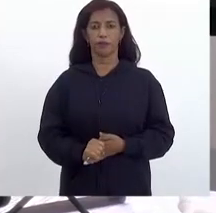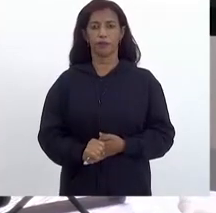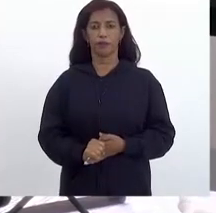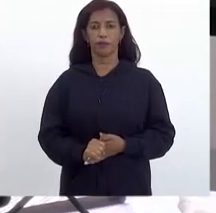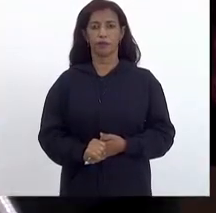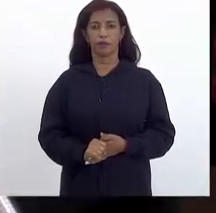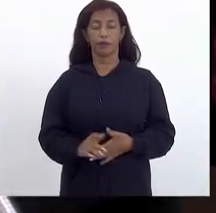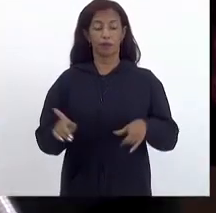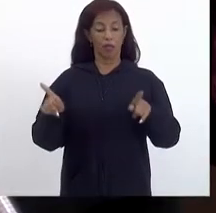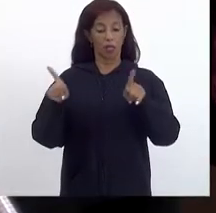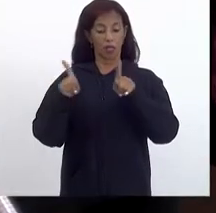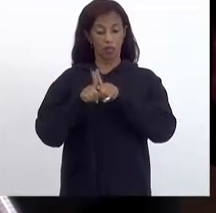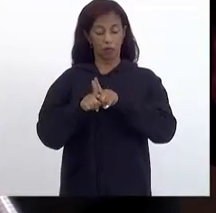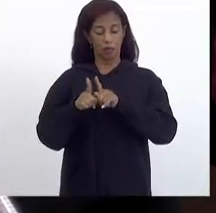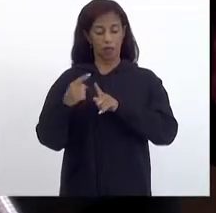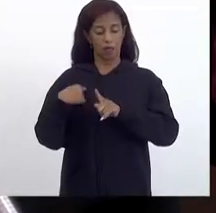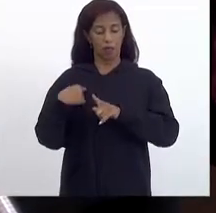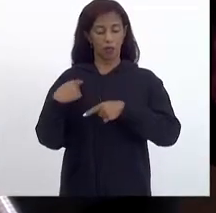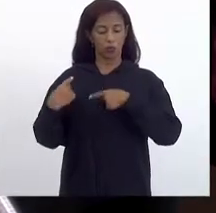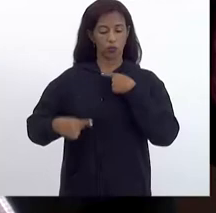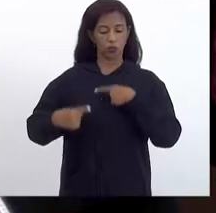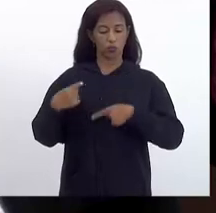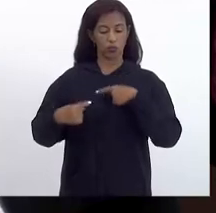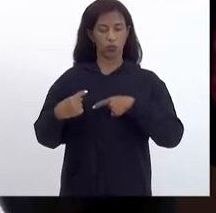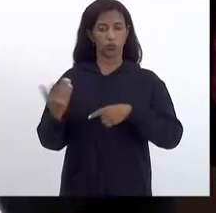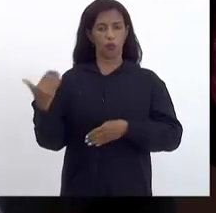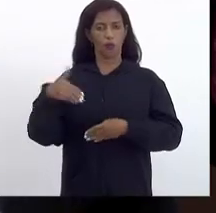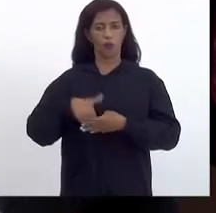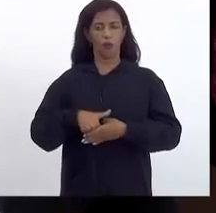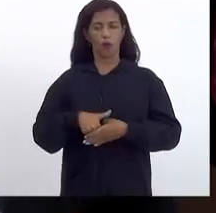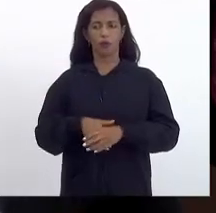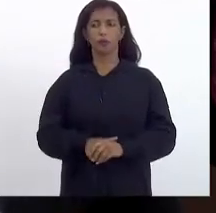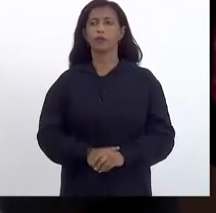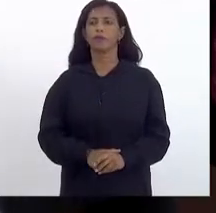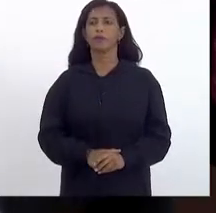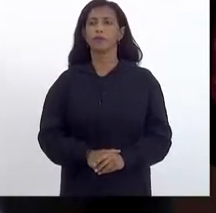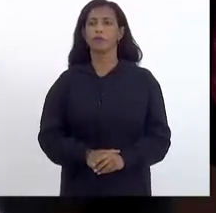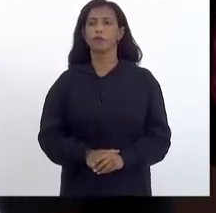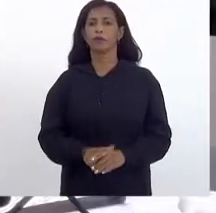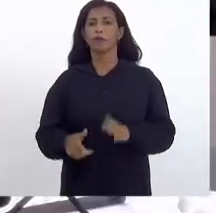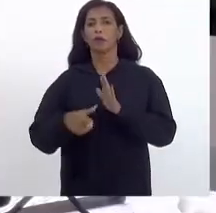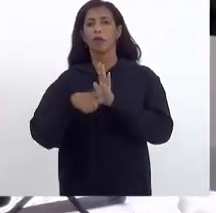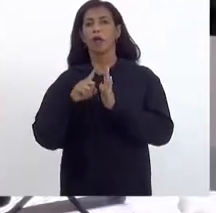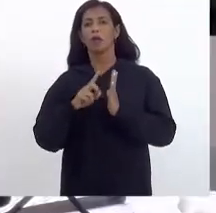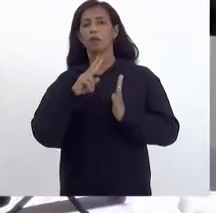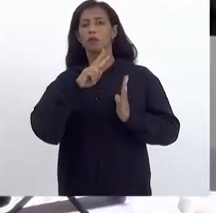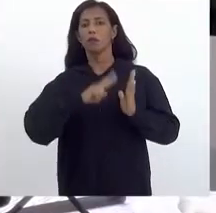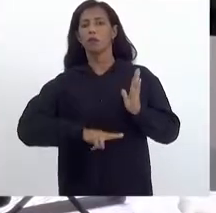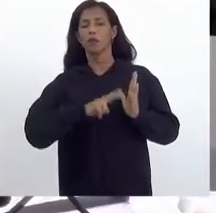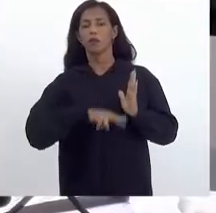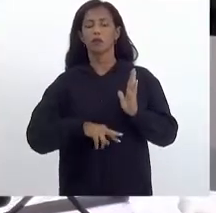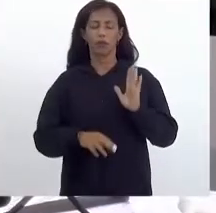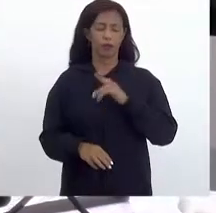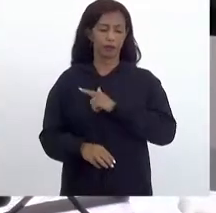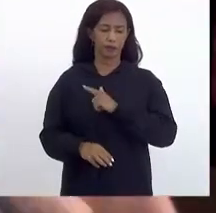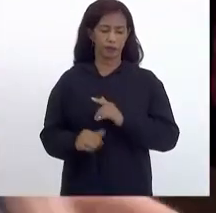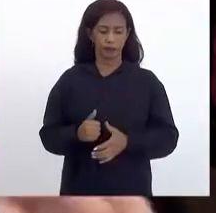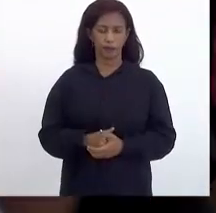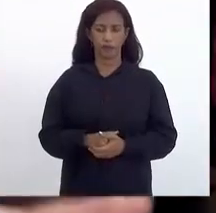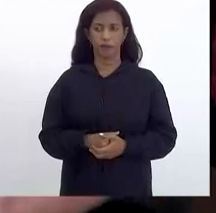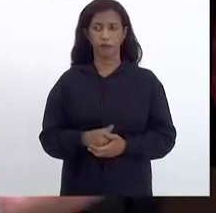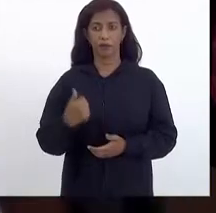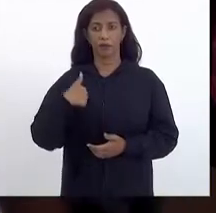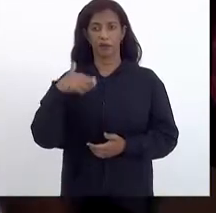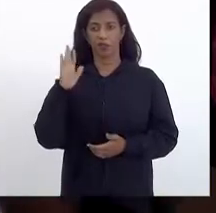mesmo tempo que discuto o voto... Deputado Luiz Paulo. Antes, porém, a leitura do parecer feito pelo relator. É, que eu já tinha